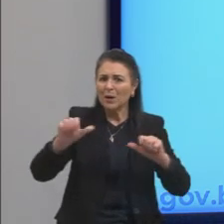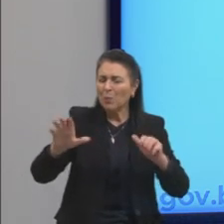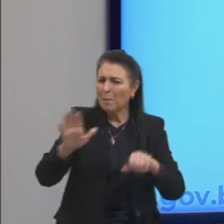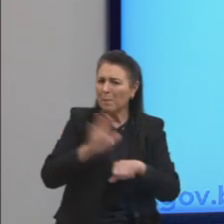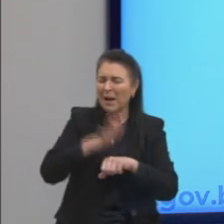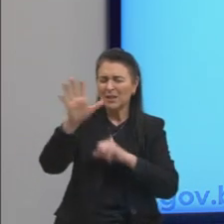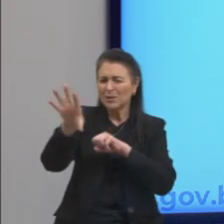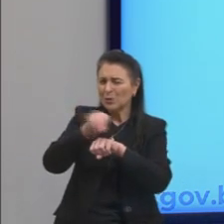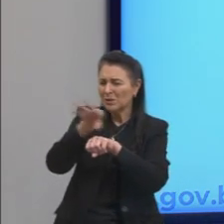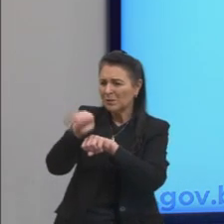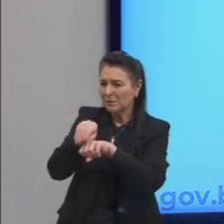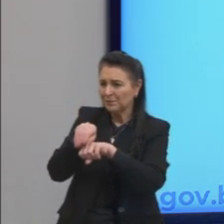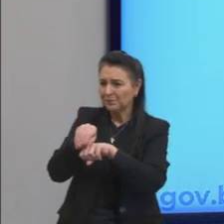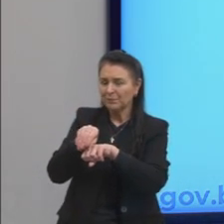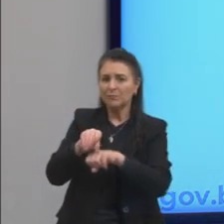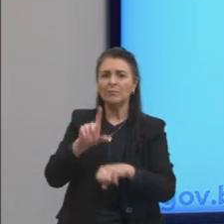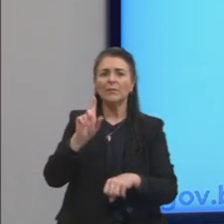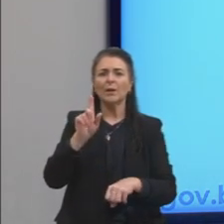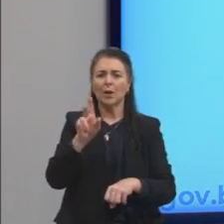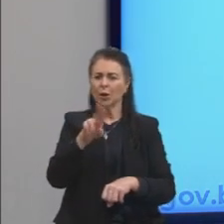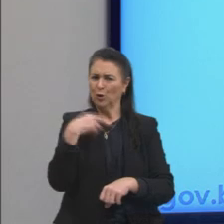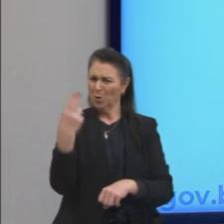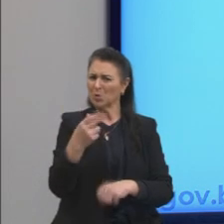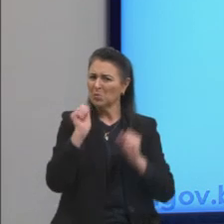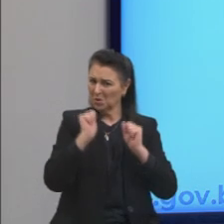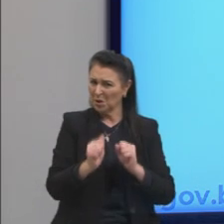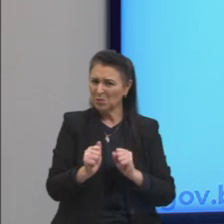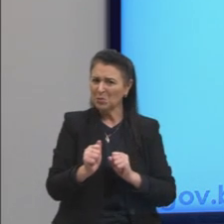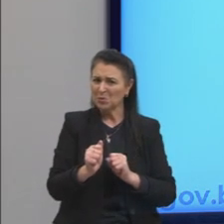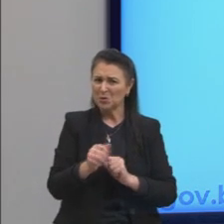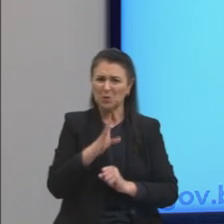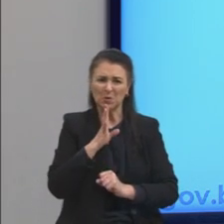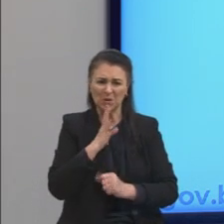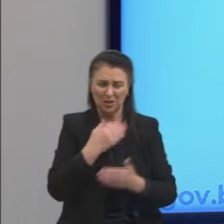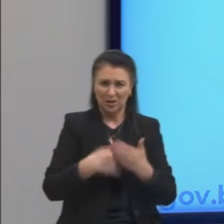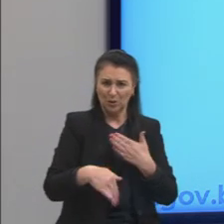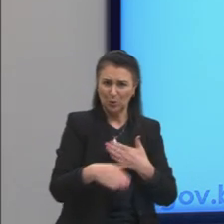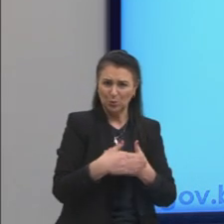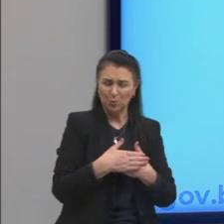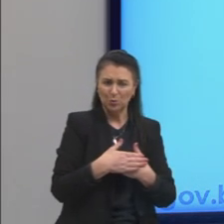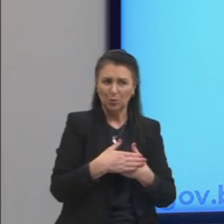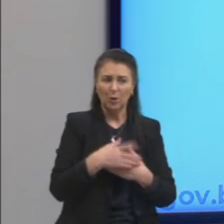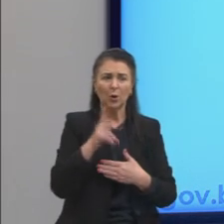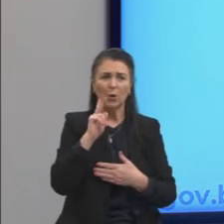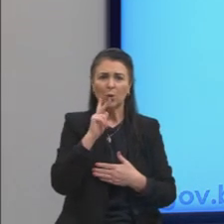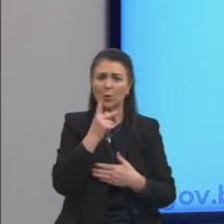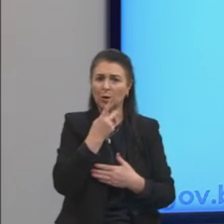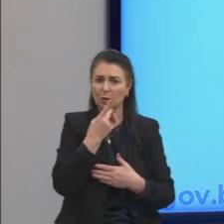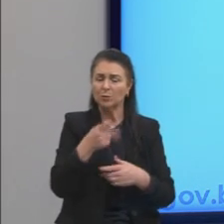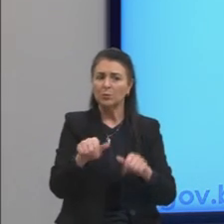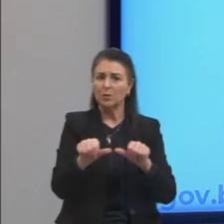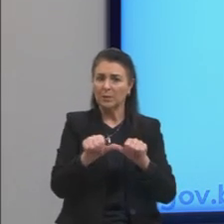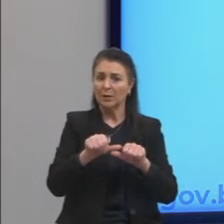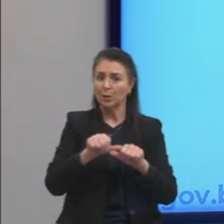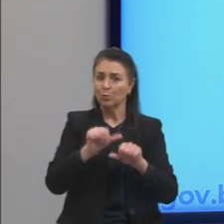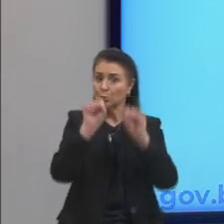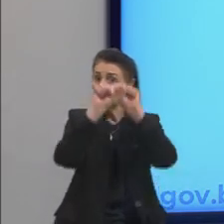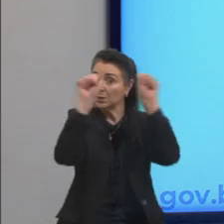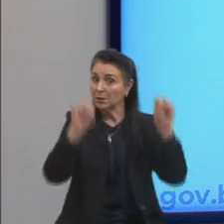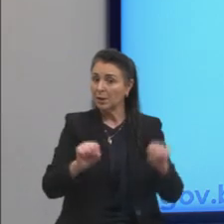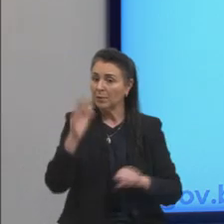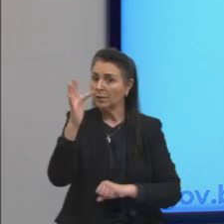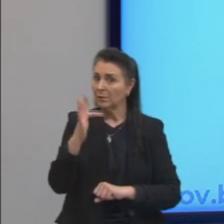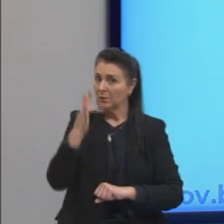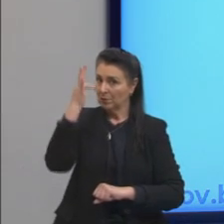Nós podemos conhecer tudo, o que o Kant vai, também o seu sistema filosófico, ele coloca que nós temos,